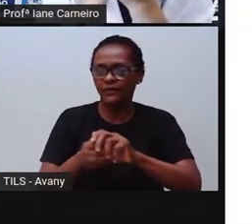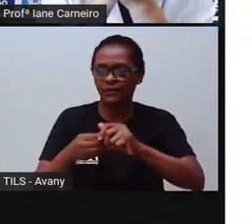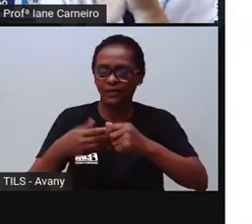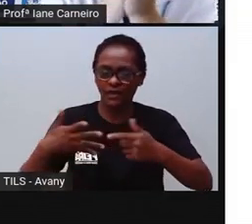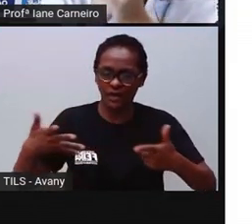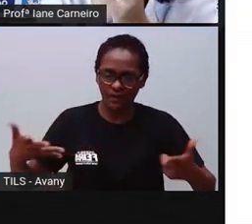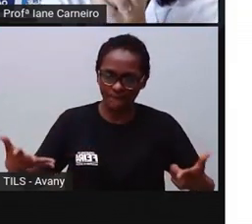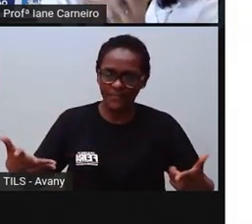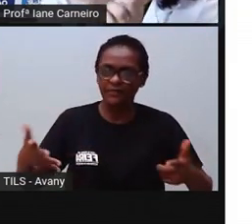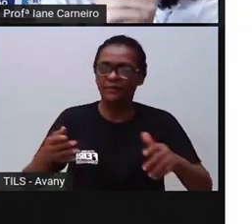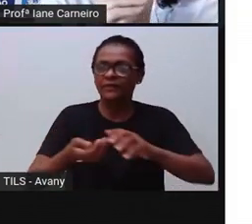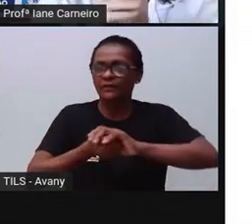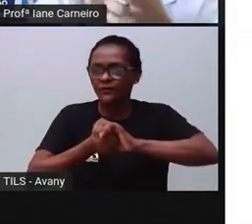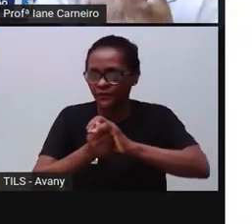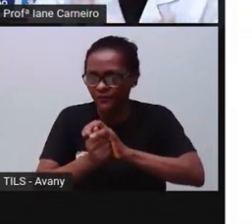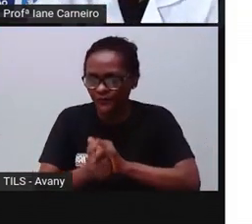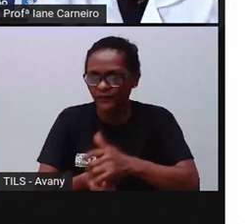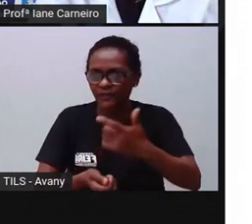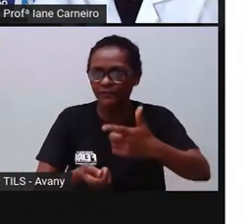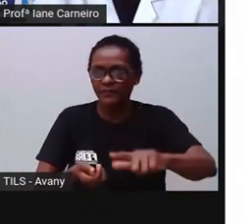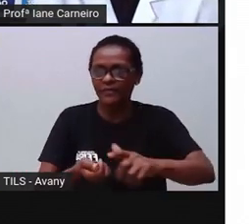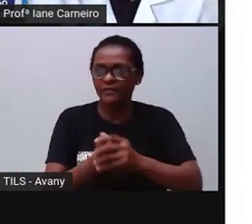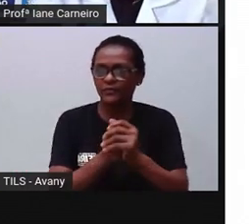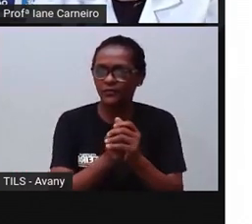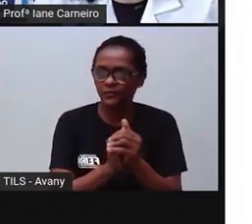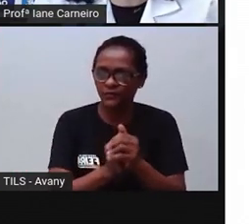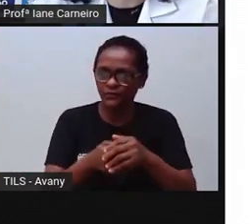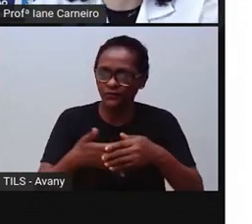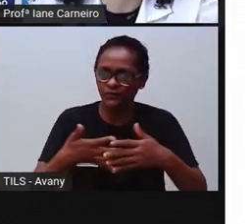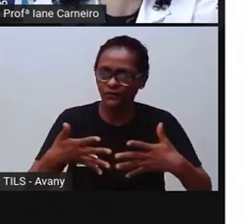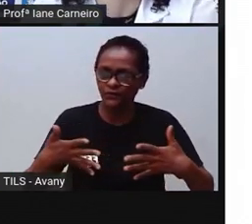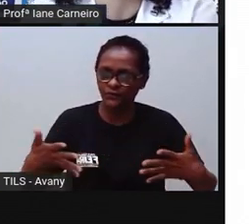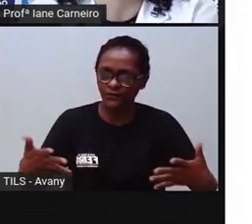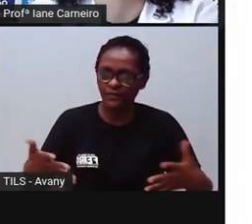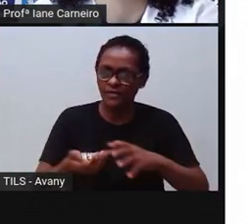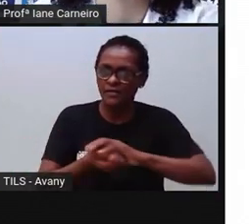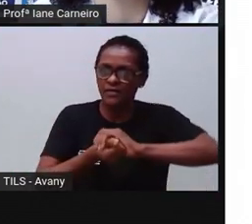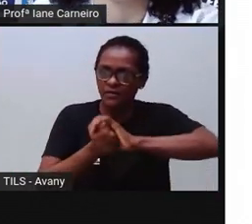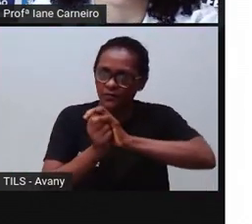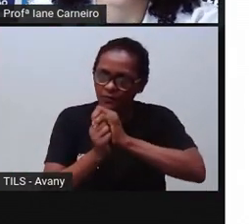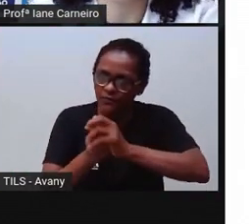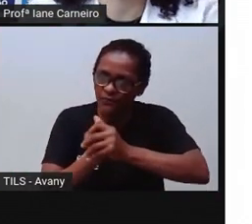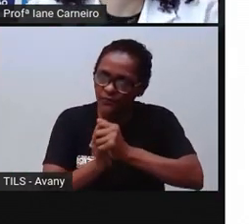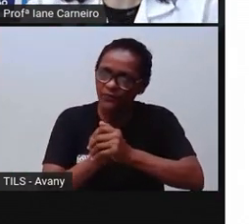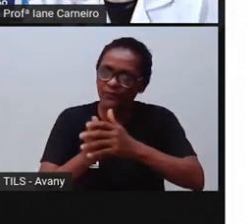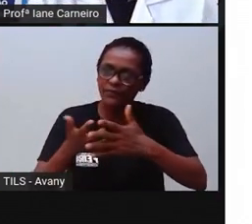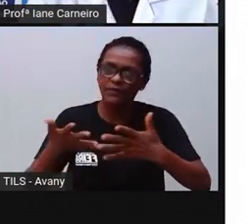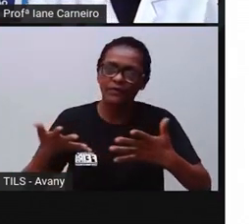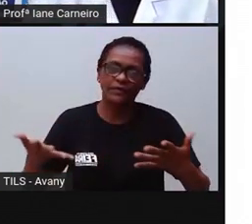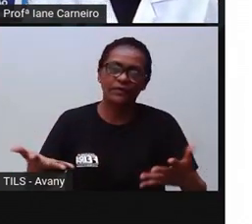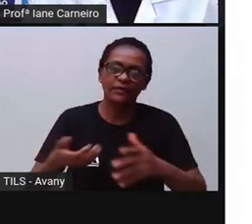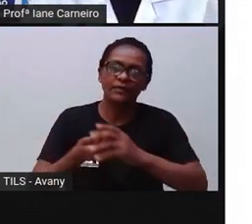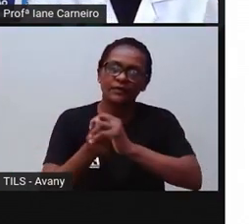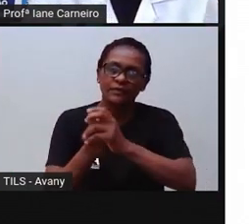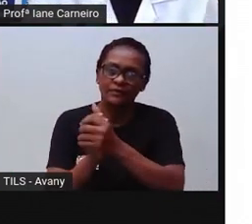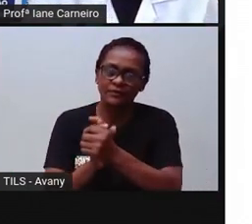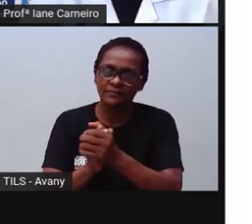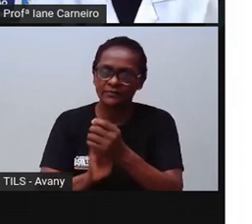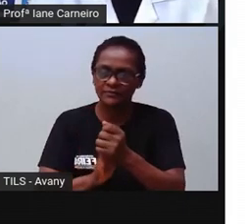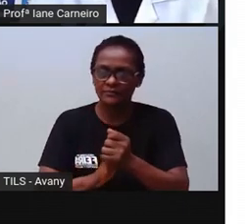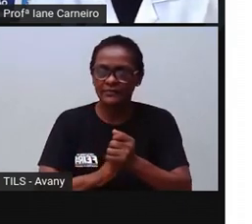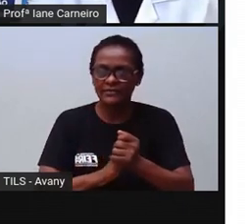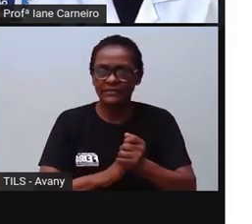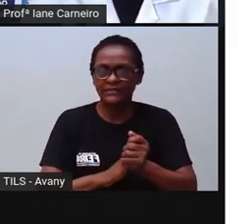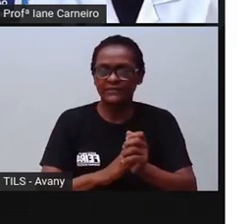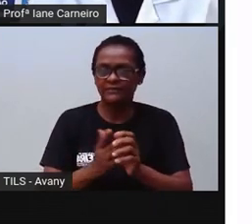novo, amassa de novo, até você se acalmar totalmente. Certo? E fazer força contra